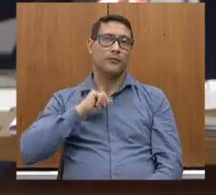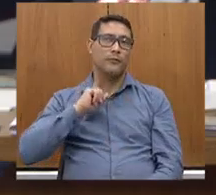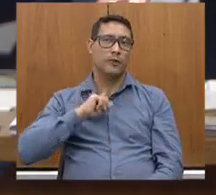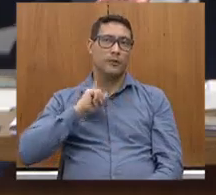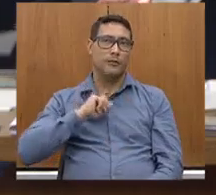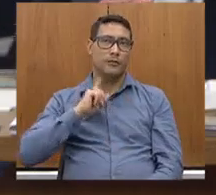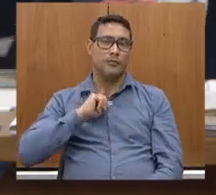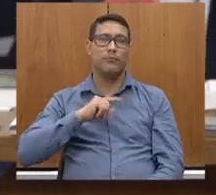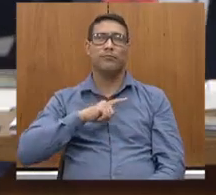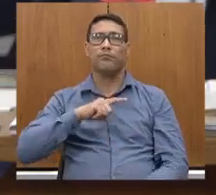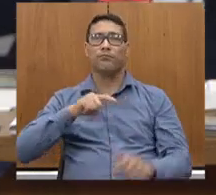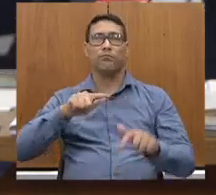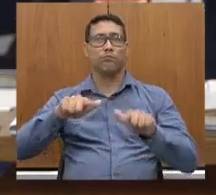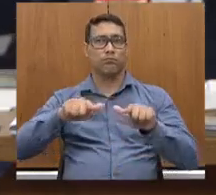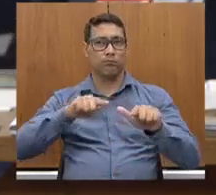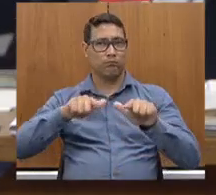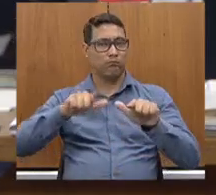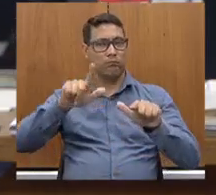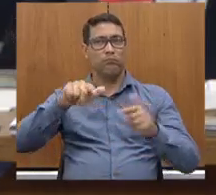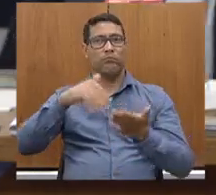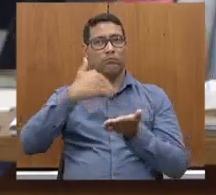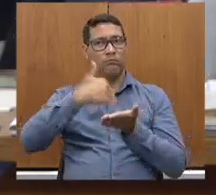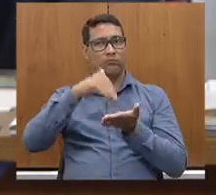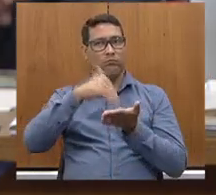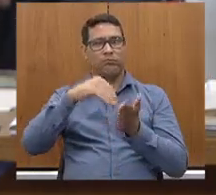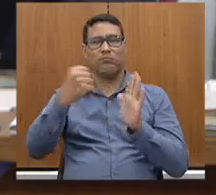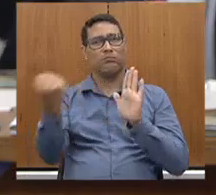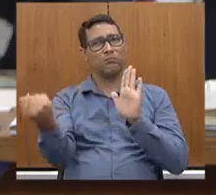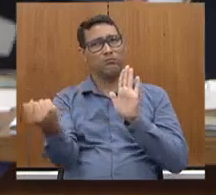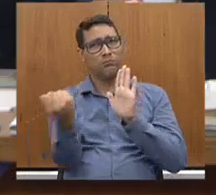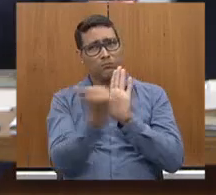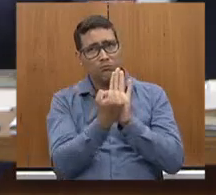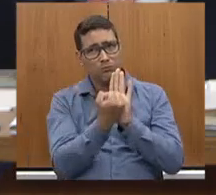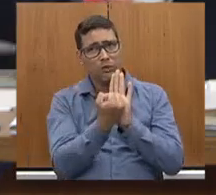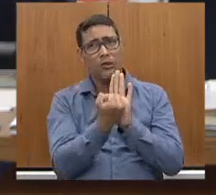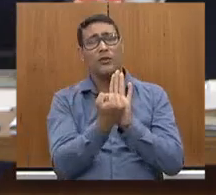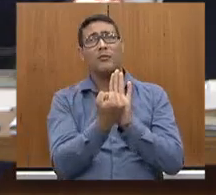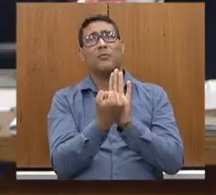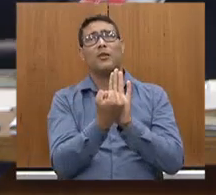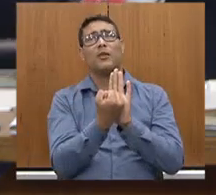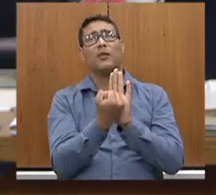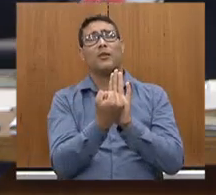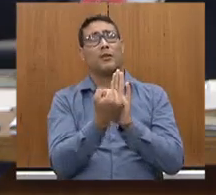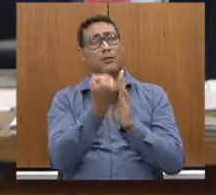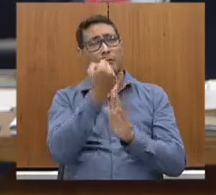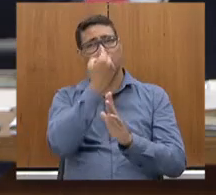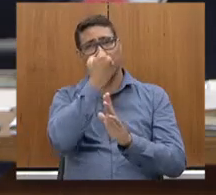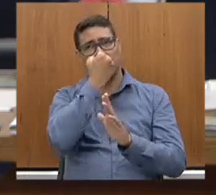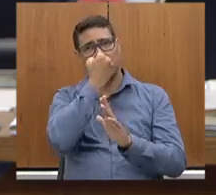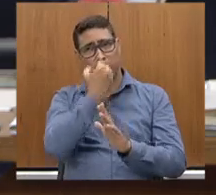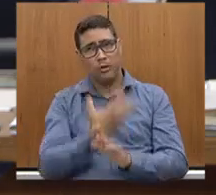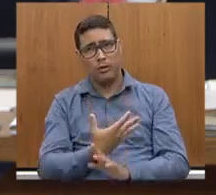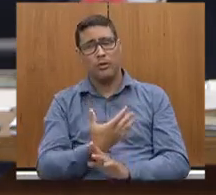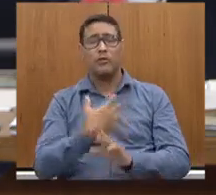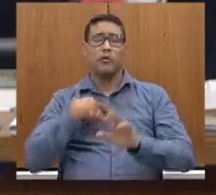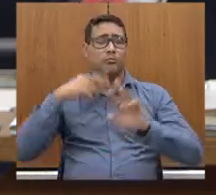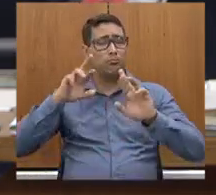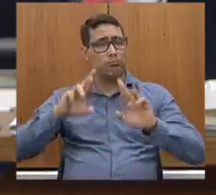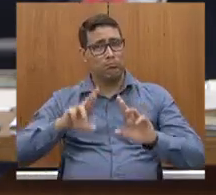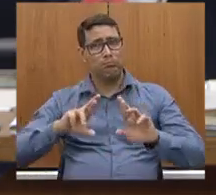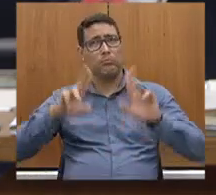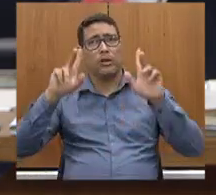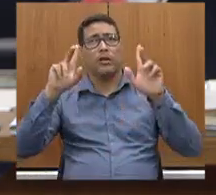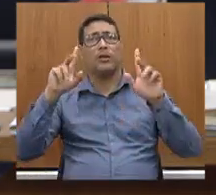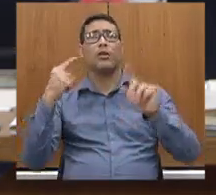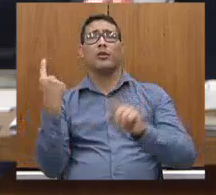realmente, secretário, de marca, que registrou, que fez a grande diferença para nós mineiros, que temos